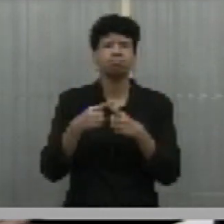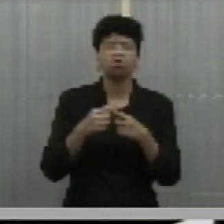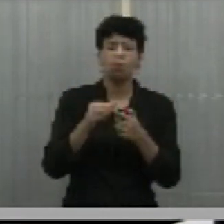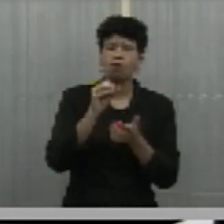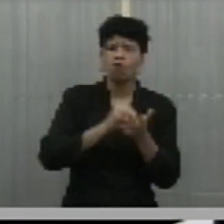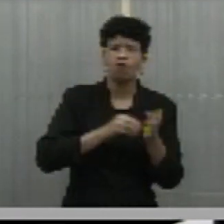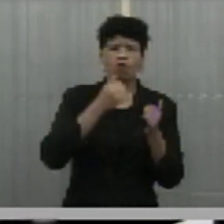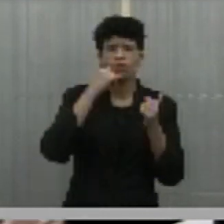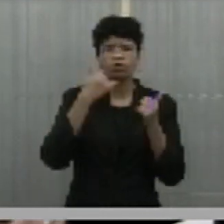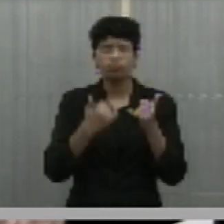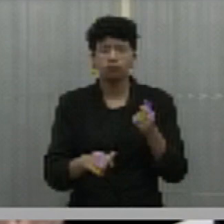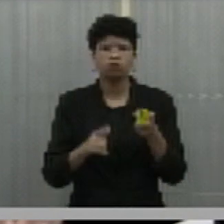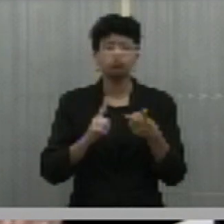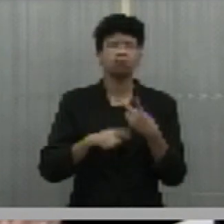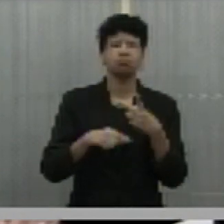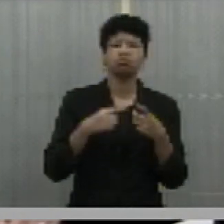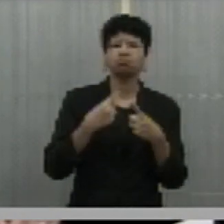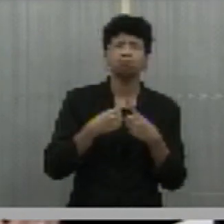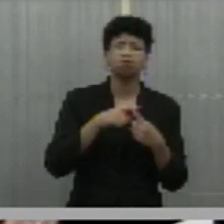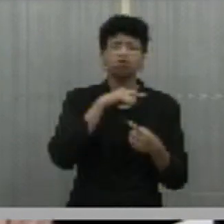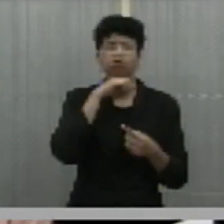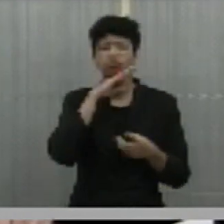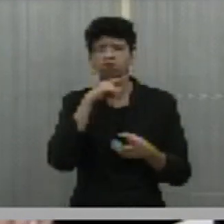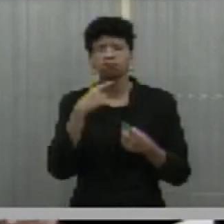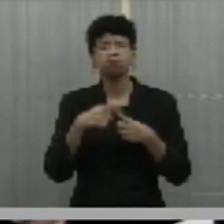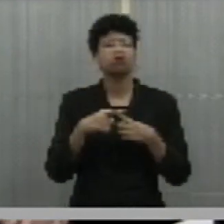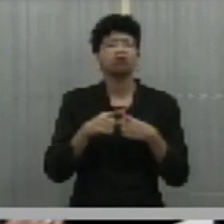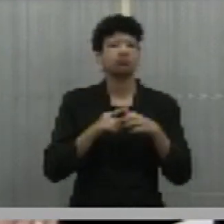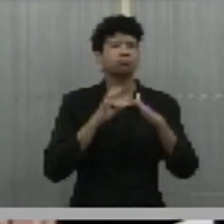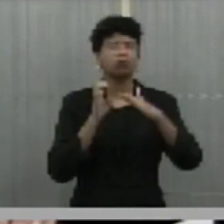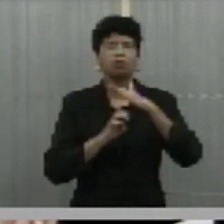pela Concessionária Equatorial,